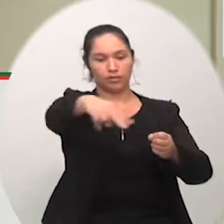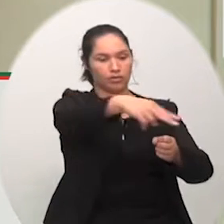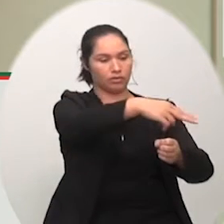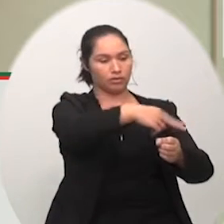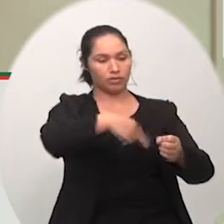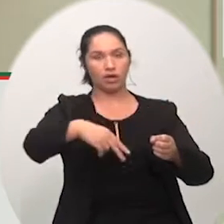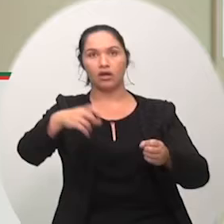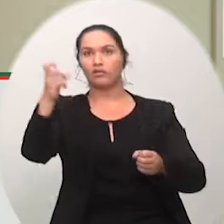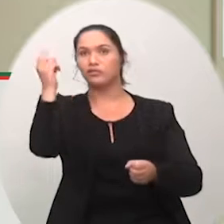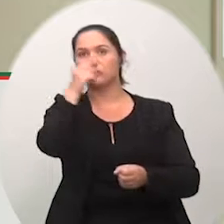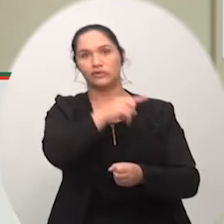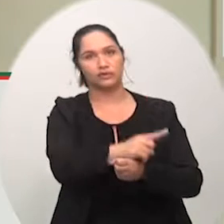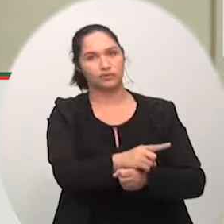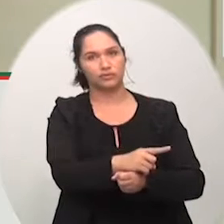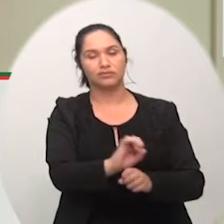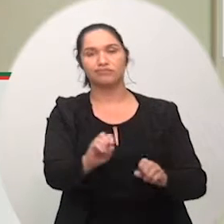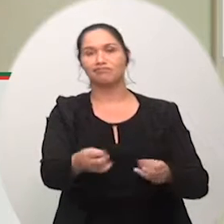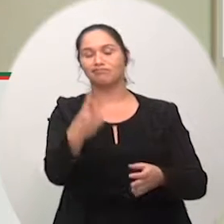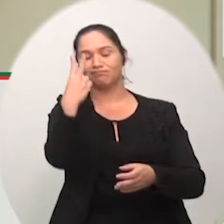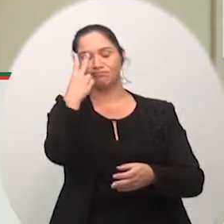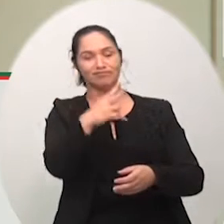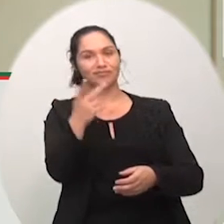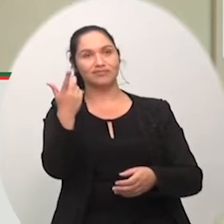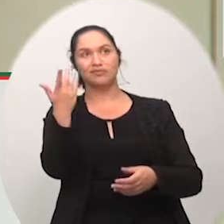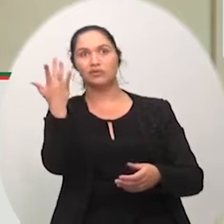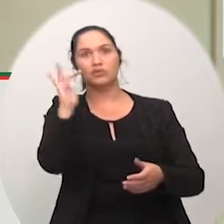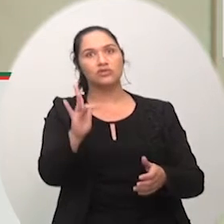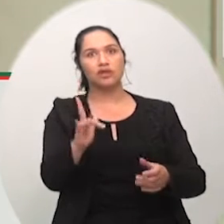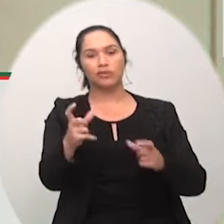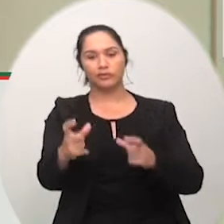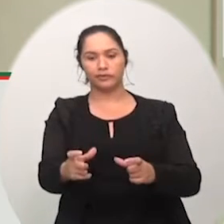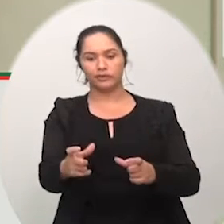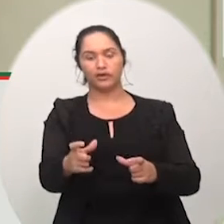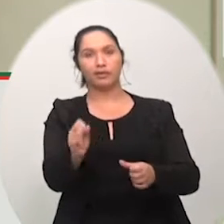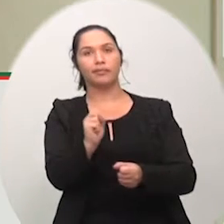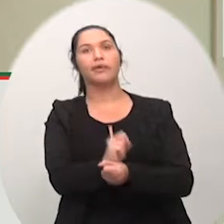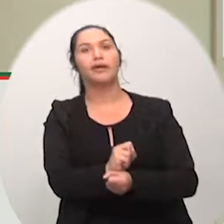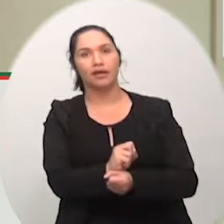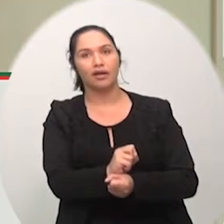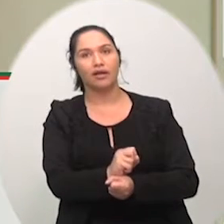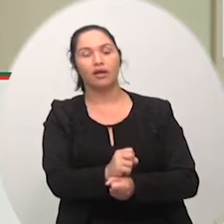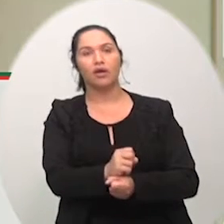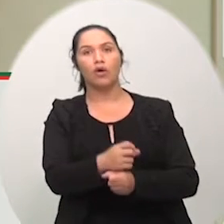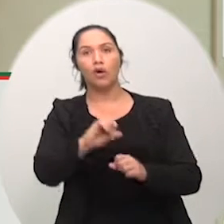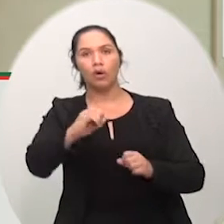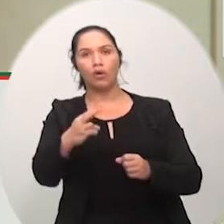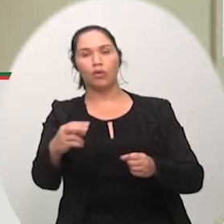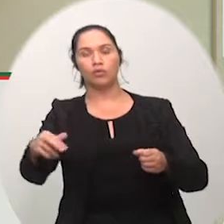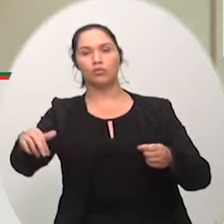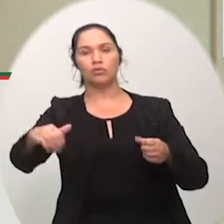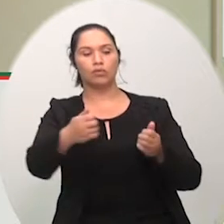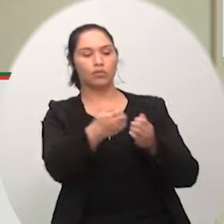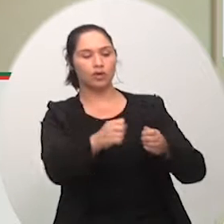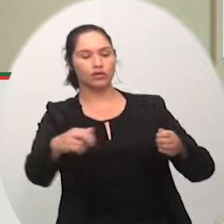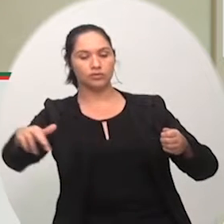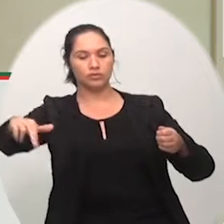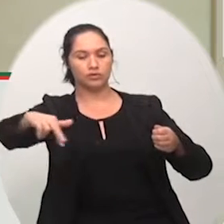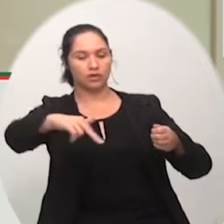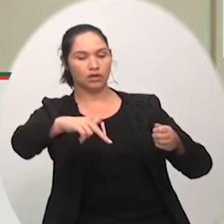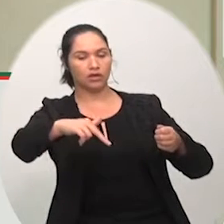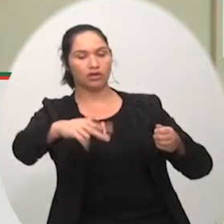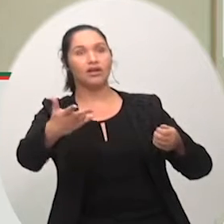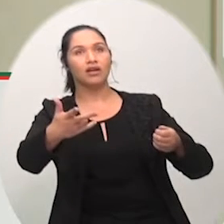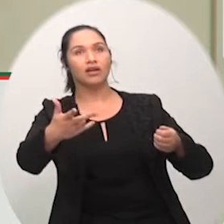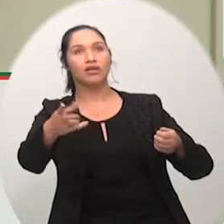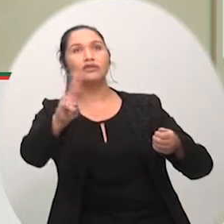atrás do outro um deficiente visual ali não consegue identificar o ônibus que ele tem que pegar além disso eu fiz um levantamento na última